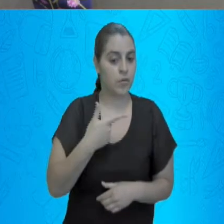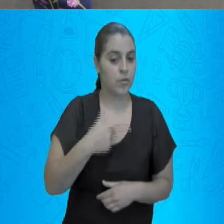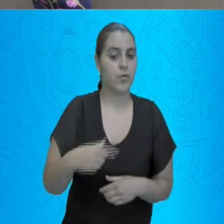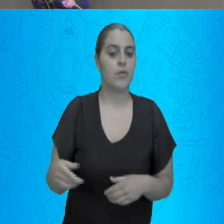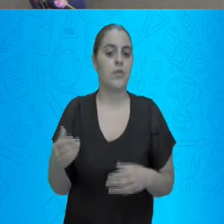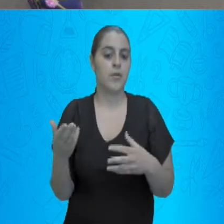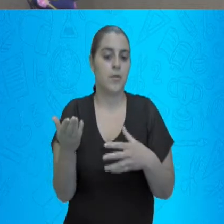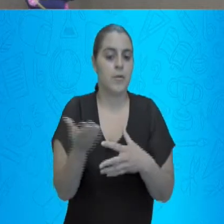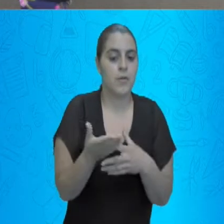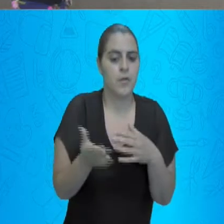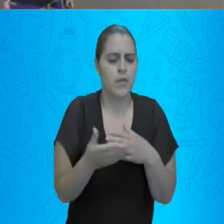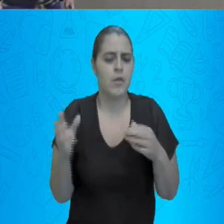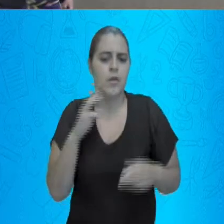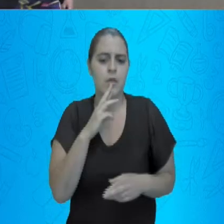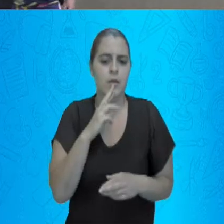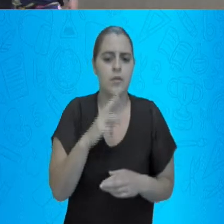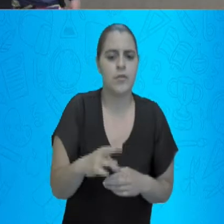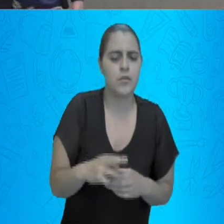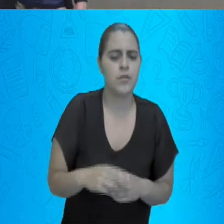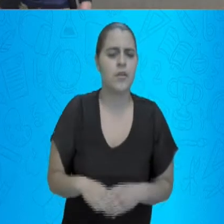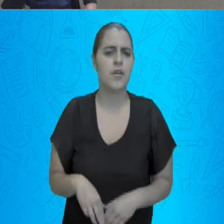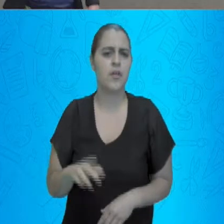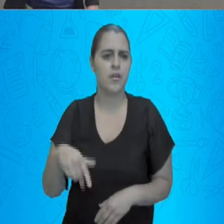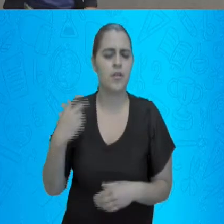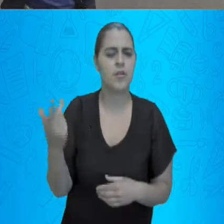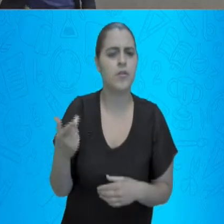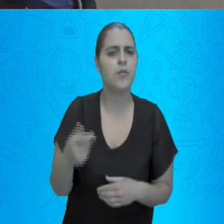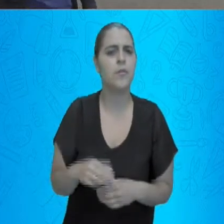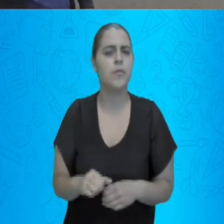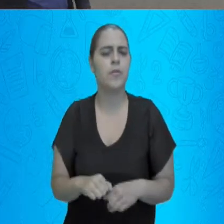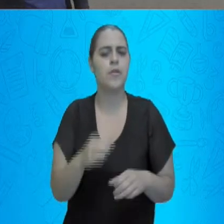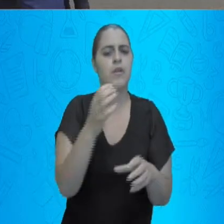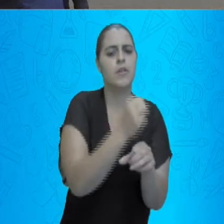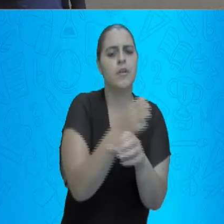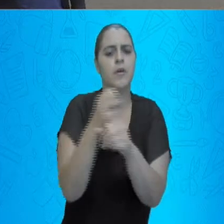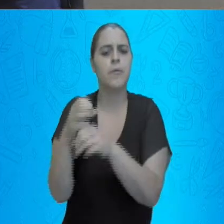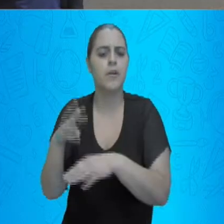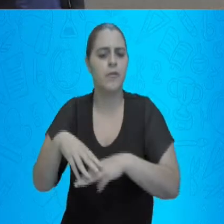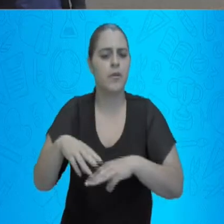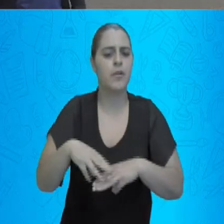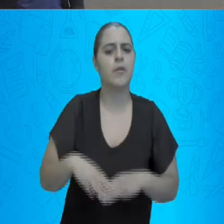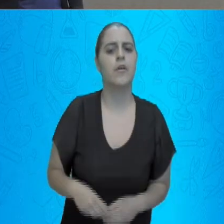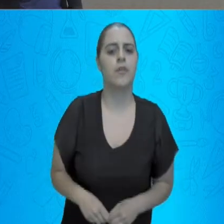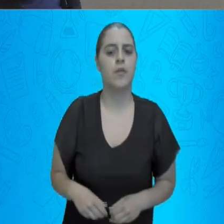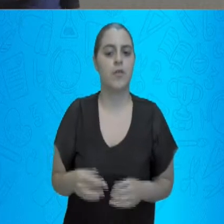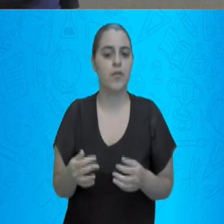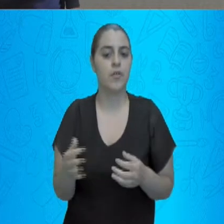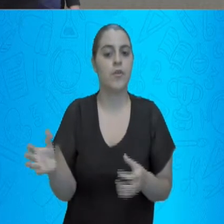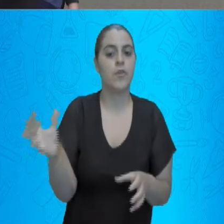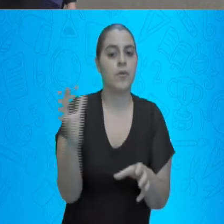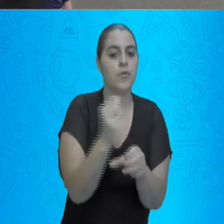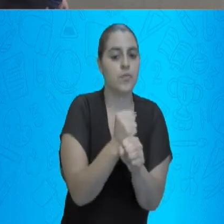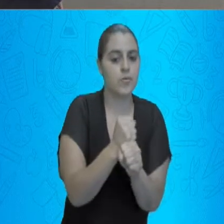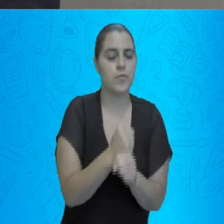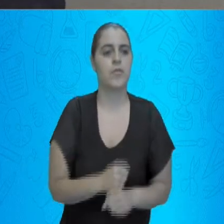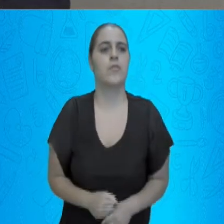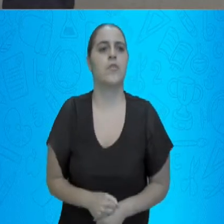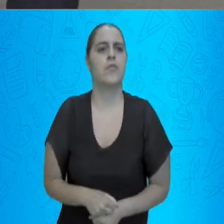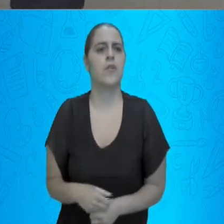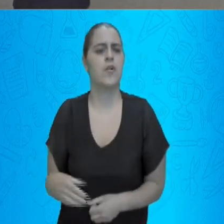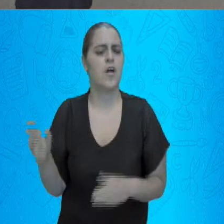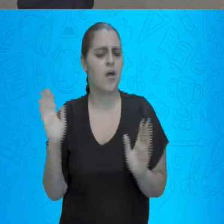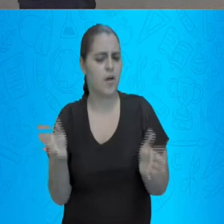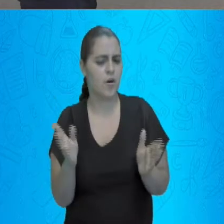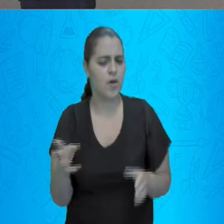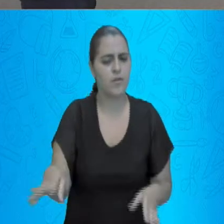resultado dessa conta, dessa operação, nós chamamos de soma. Agora,